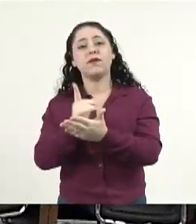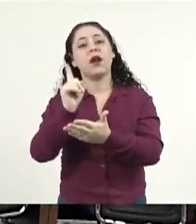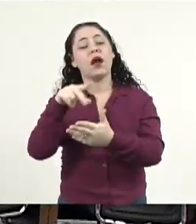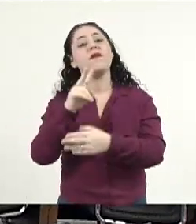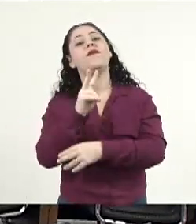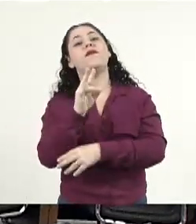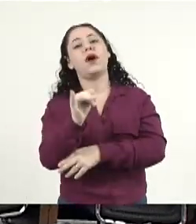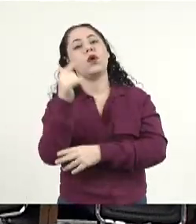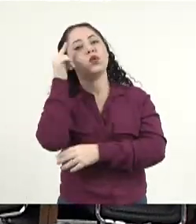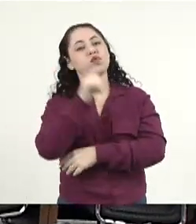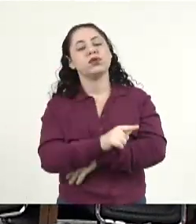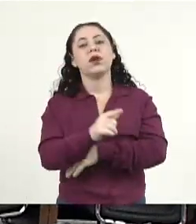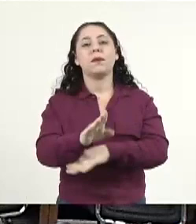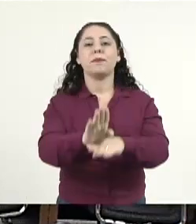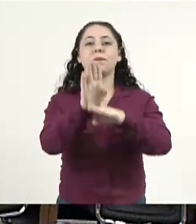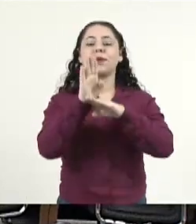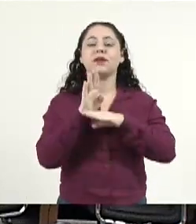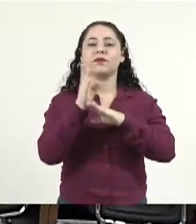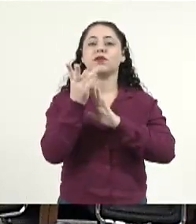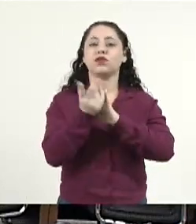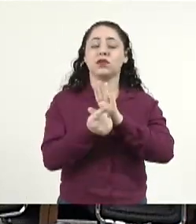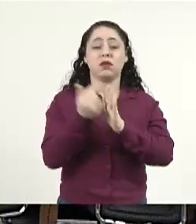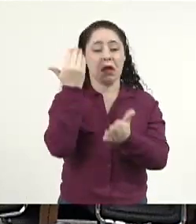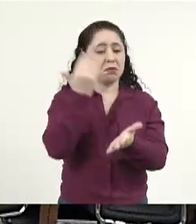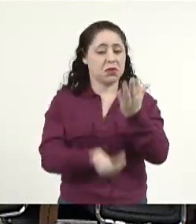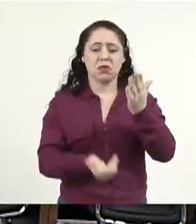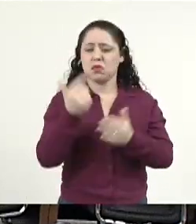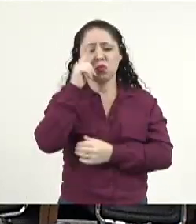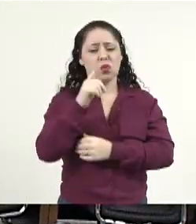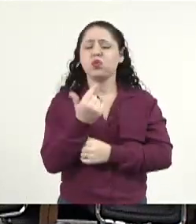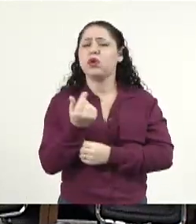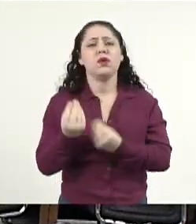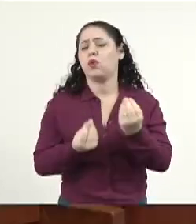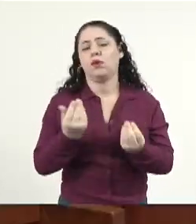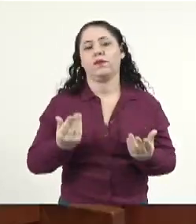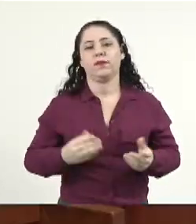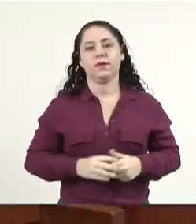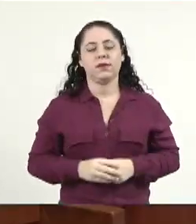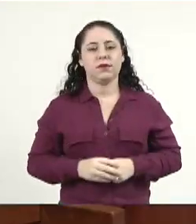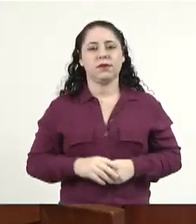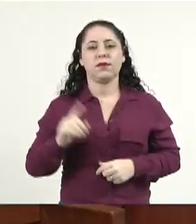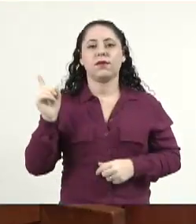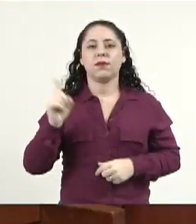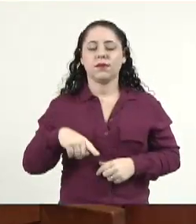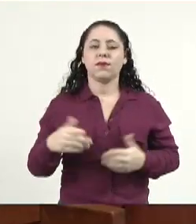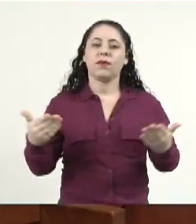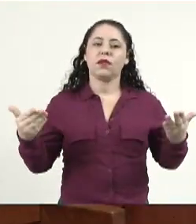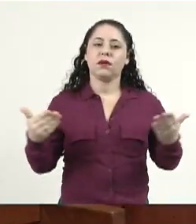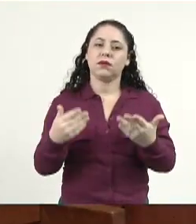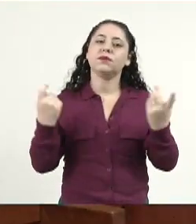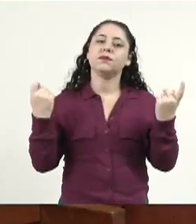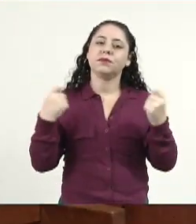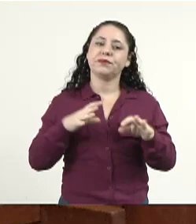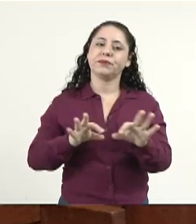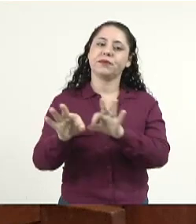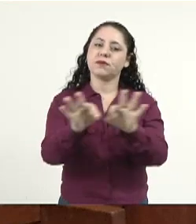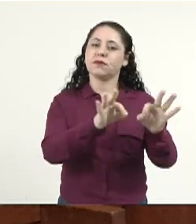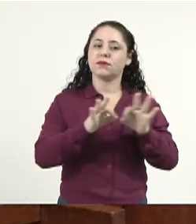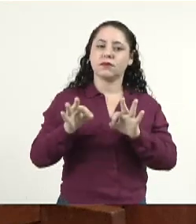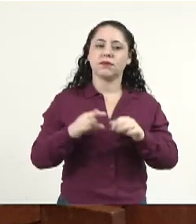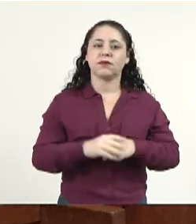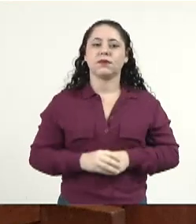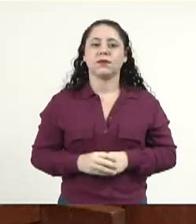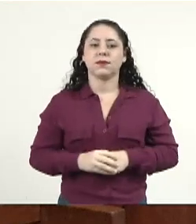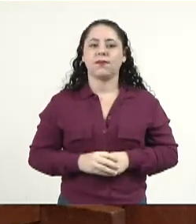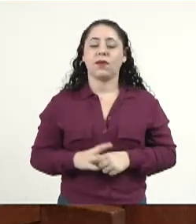vai conseguir o benefício, porque se ele for aprovado não tem como conseguir o benefício. Então, isso é uma coisa que nós precisamos de ajustar e